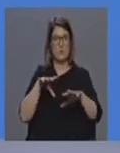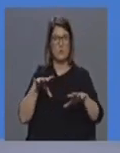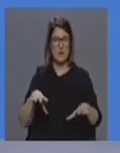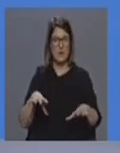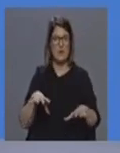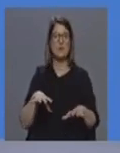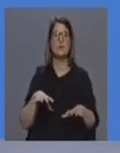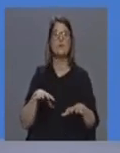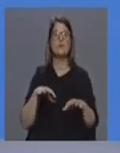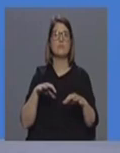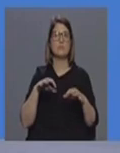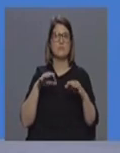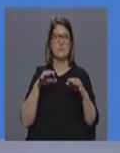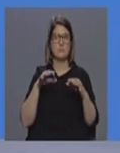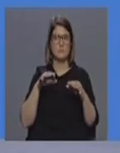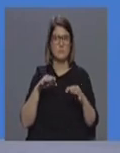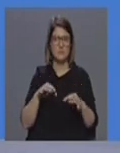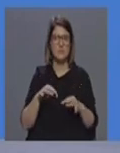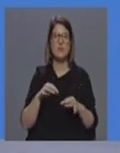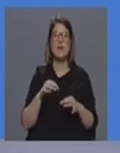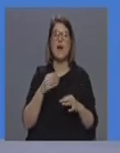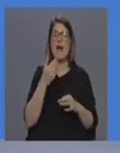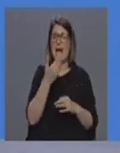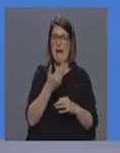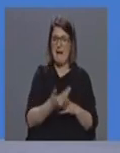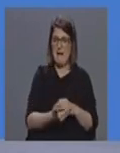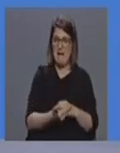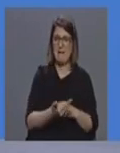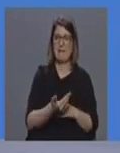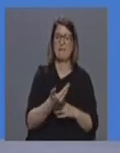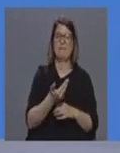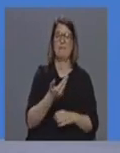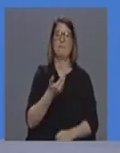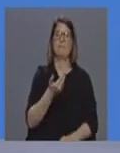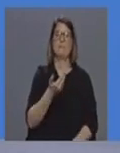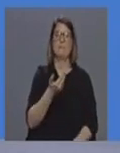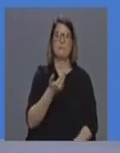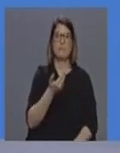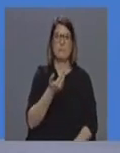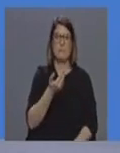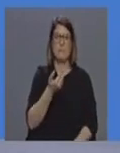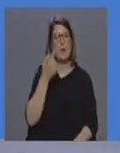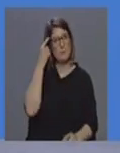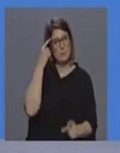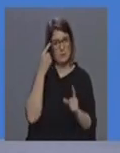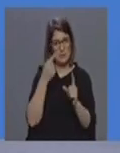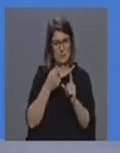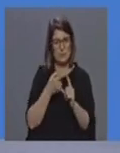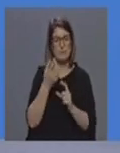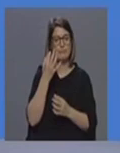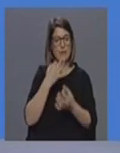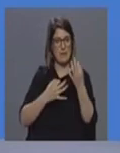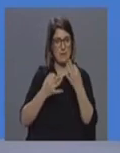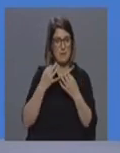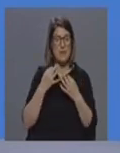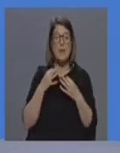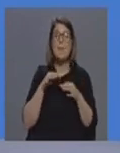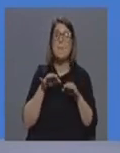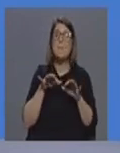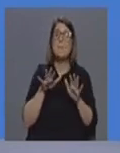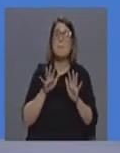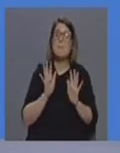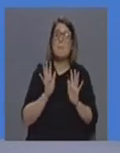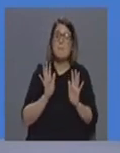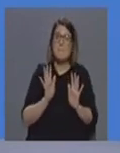garantir que tem disponível para atuação no entanto nós